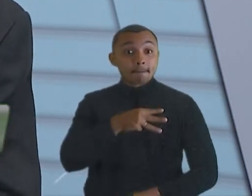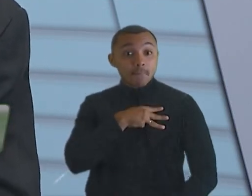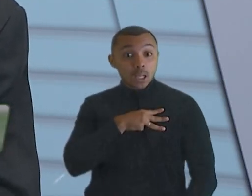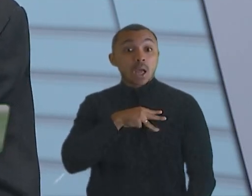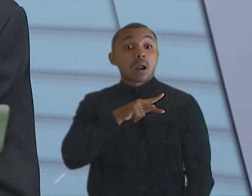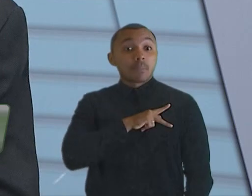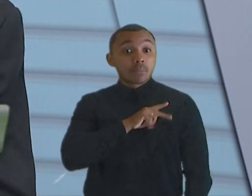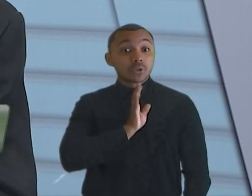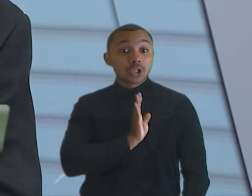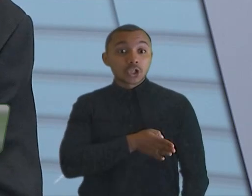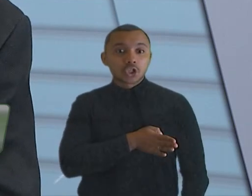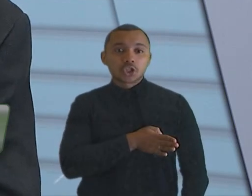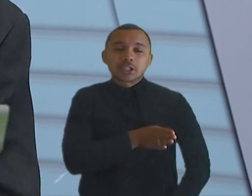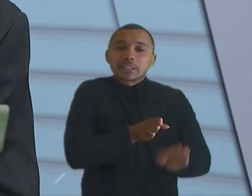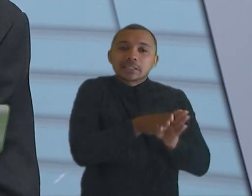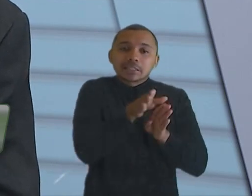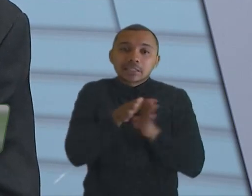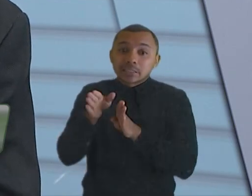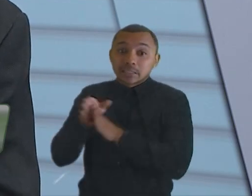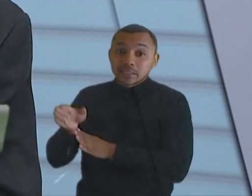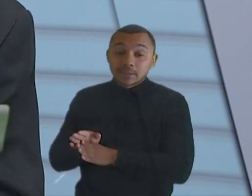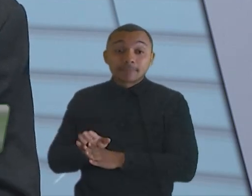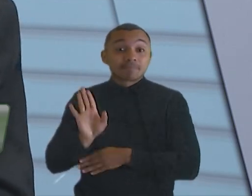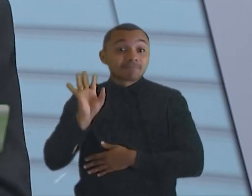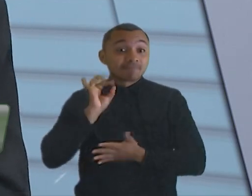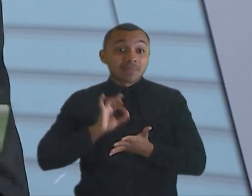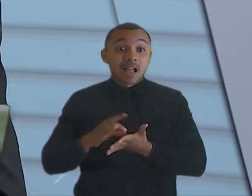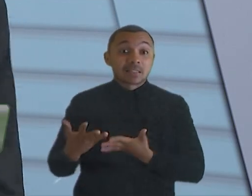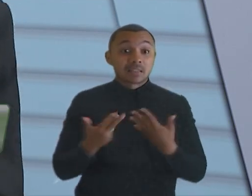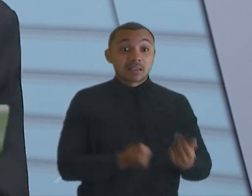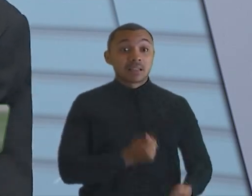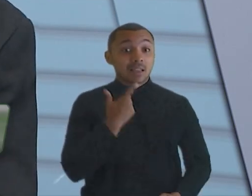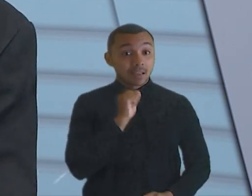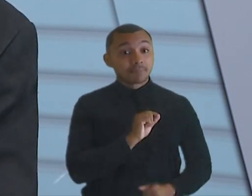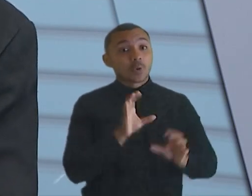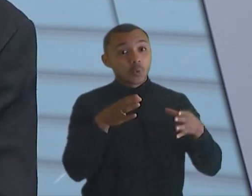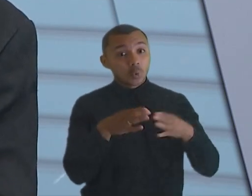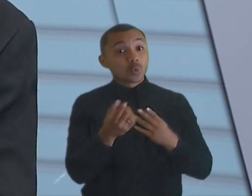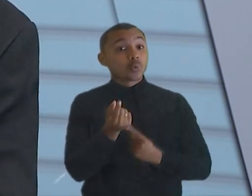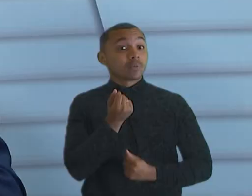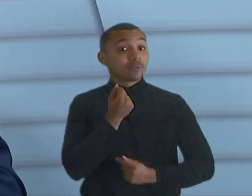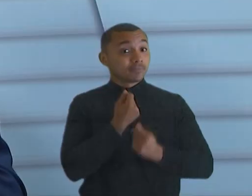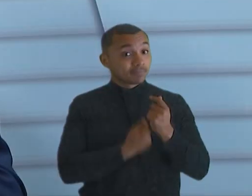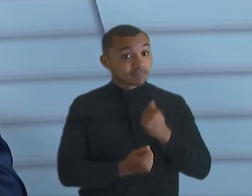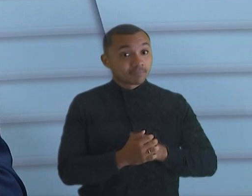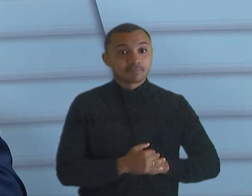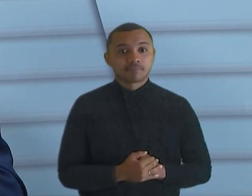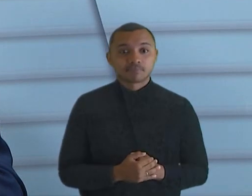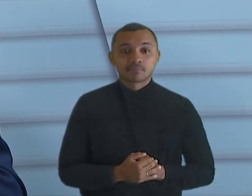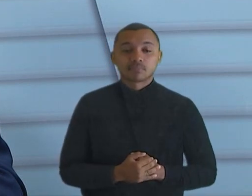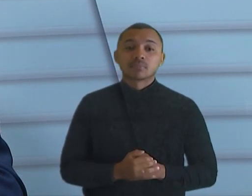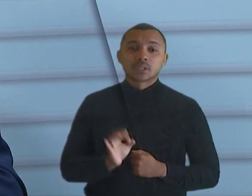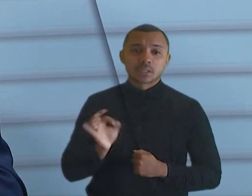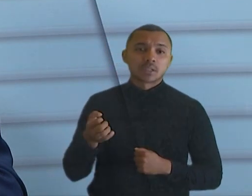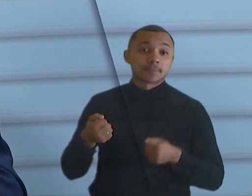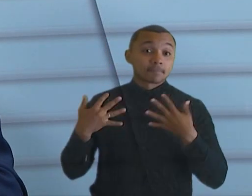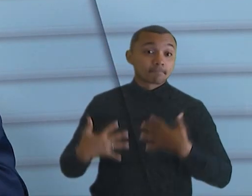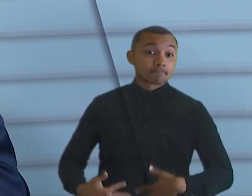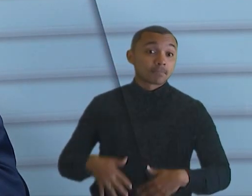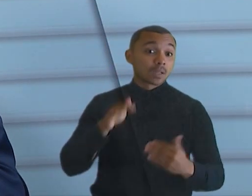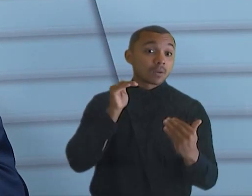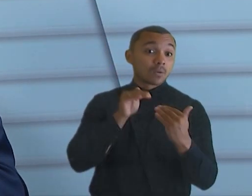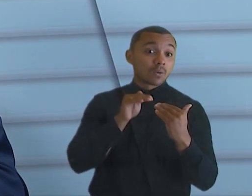fez algumas recomendações, mas quem cabe apurar é o tribunal de cornaval. Concordando aqui com você, Renato, realmente o